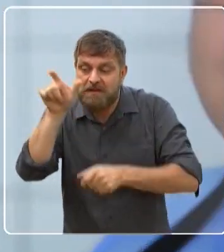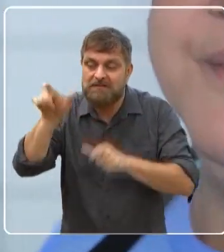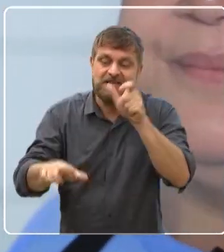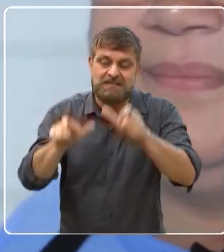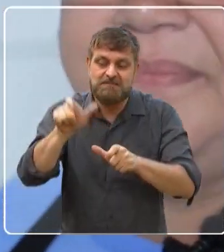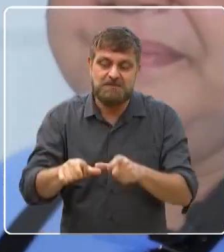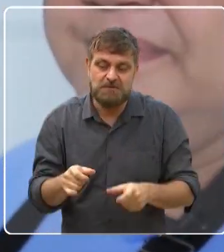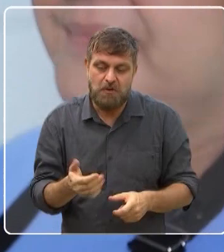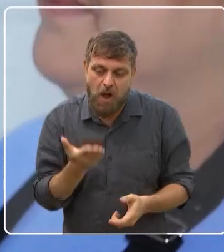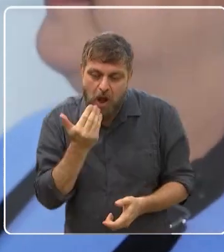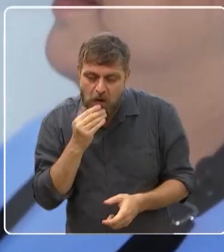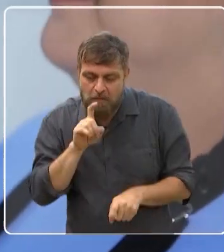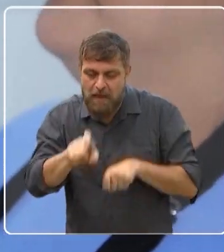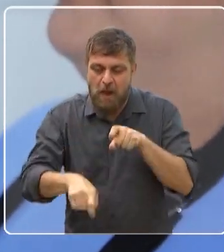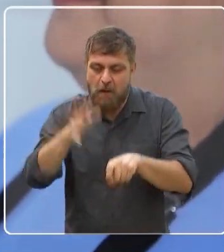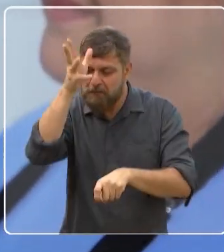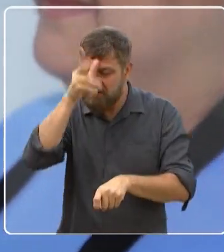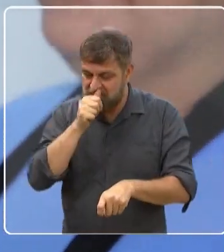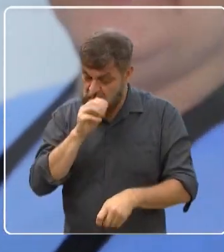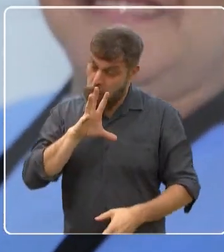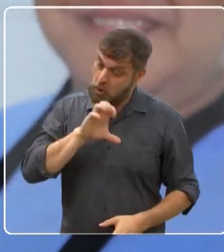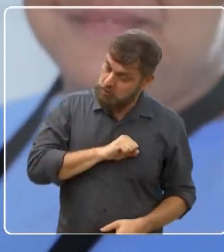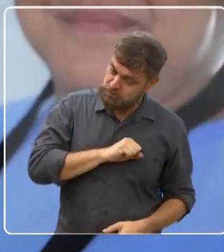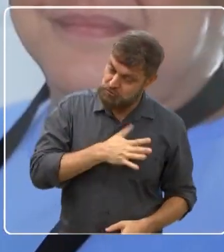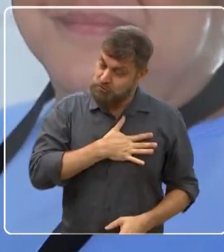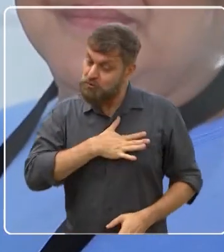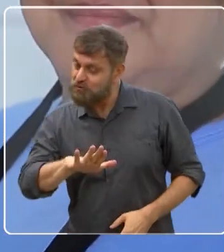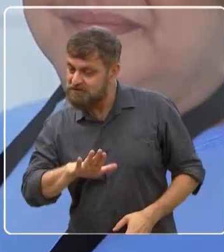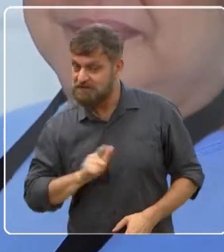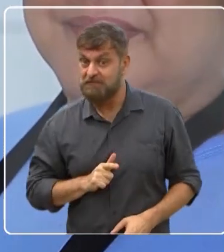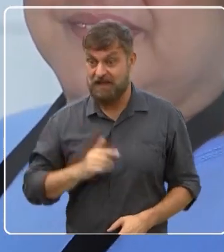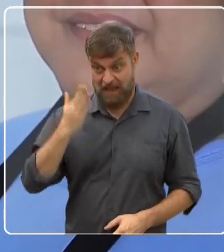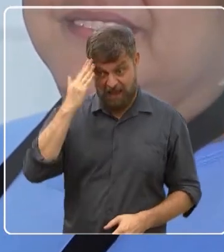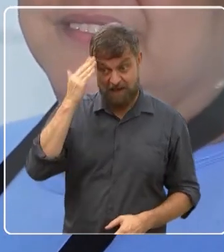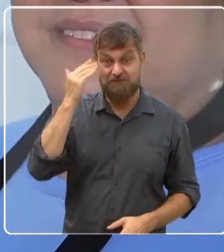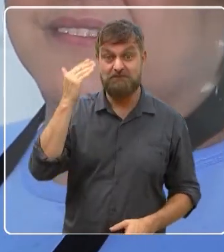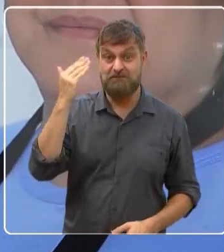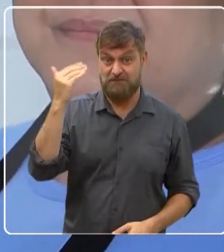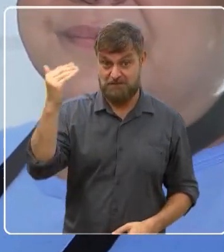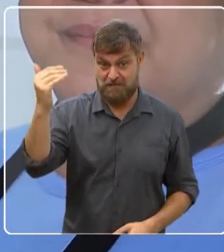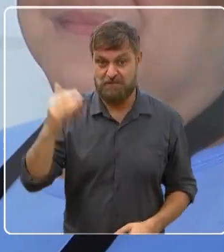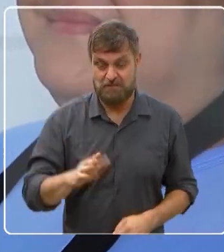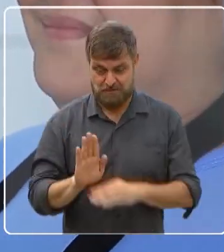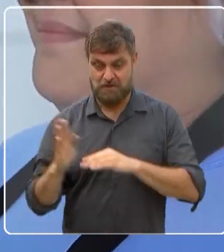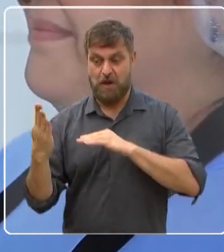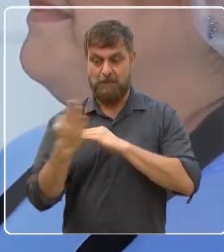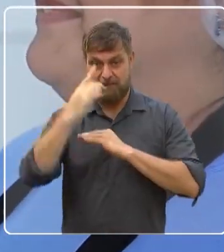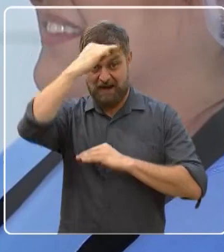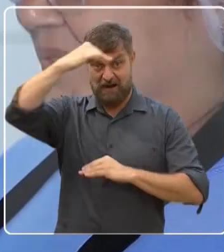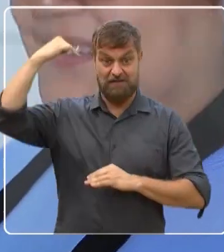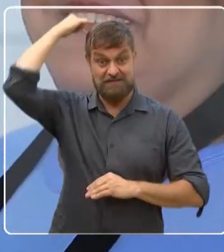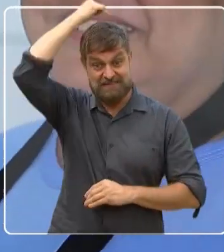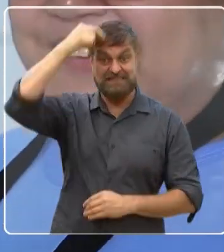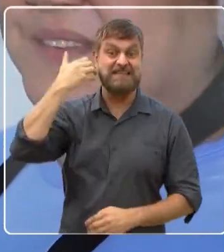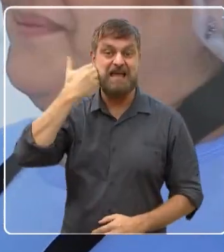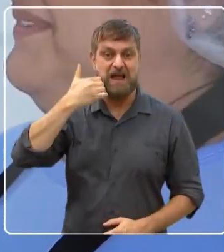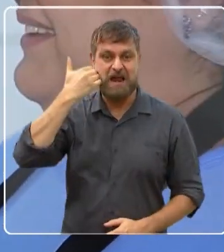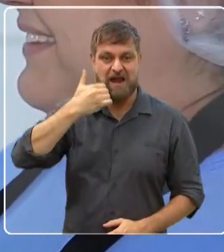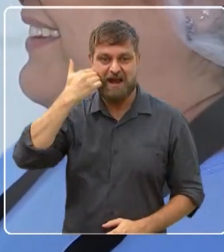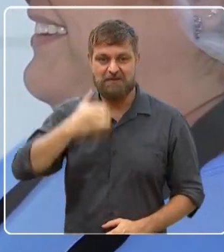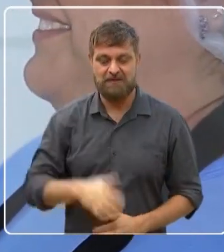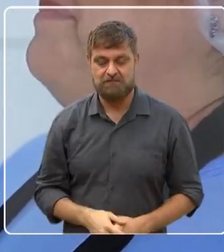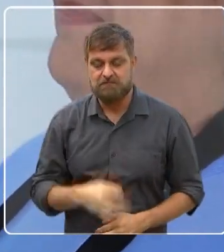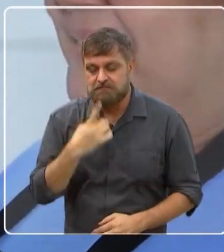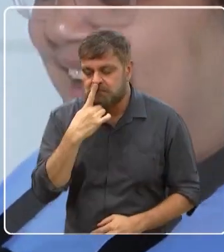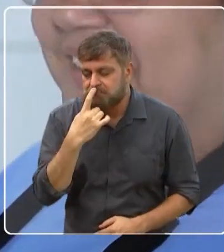fato o que eles acham desse pé de frango que é muito comentado aqui nos quatro cantos do Parque Santa Bárbara. Bom,